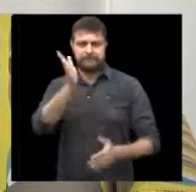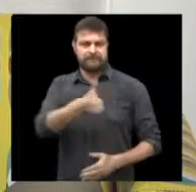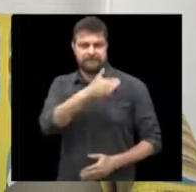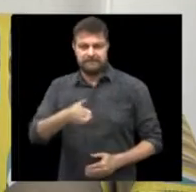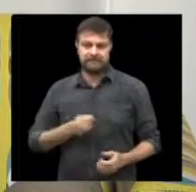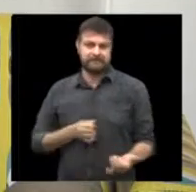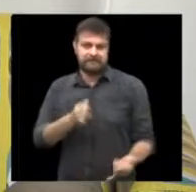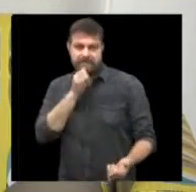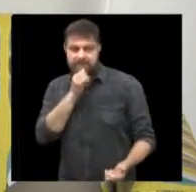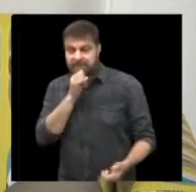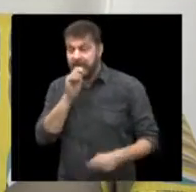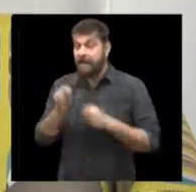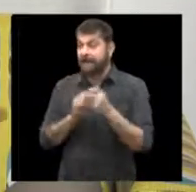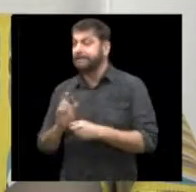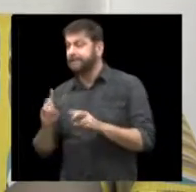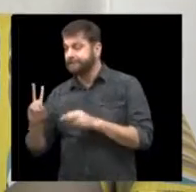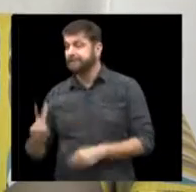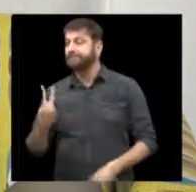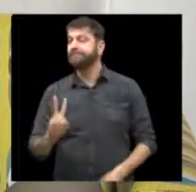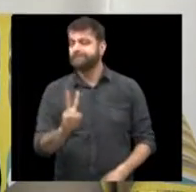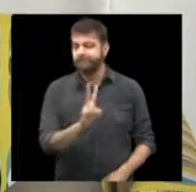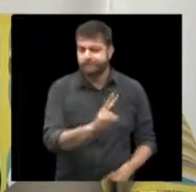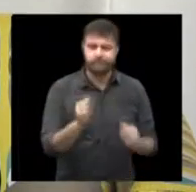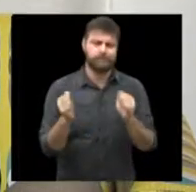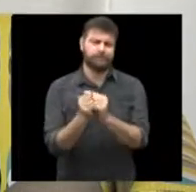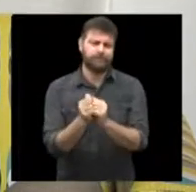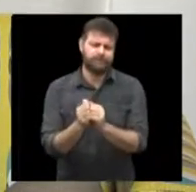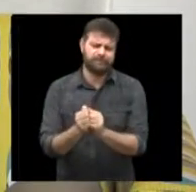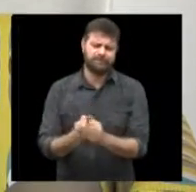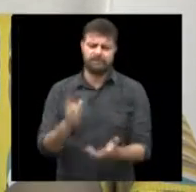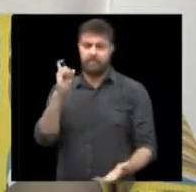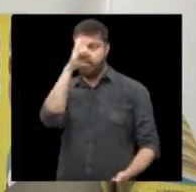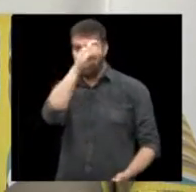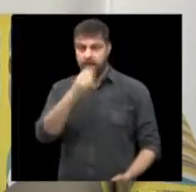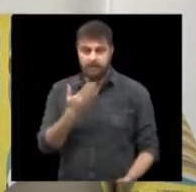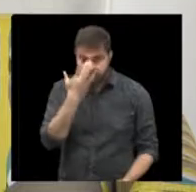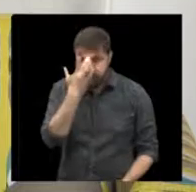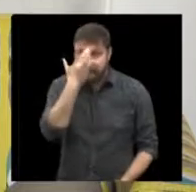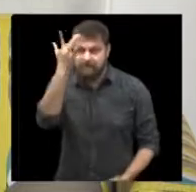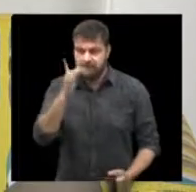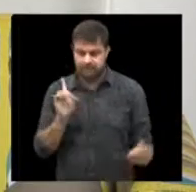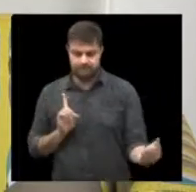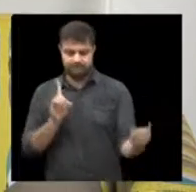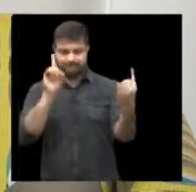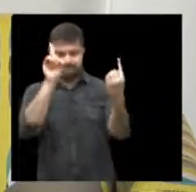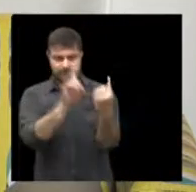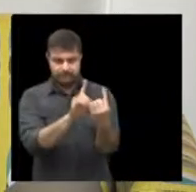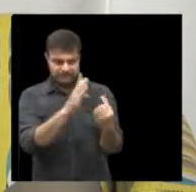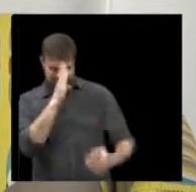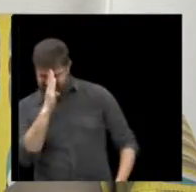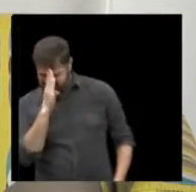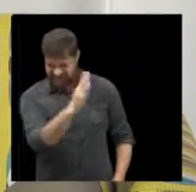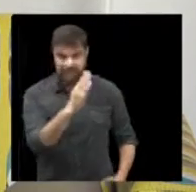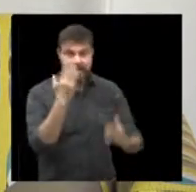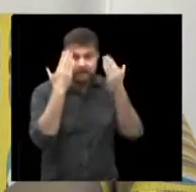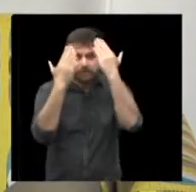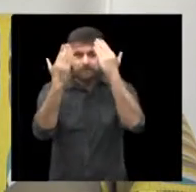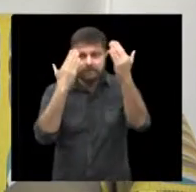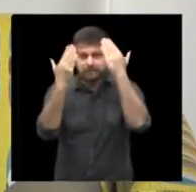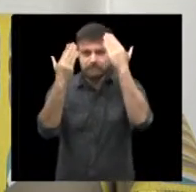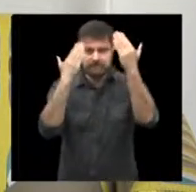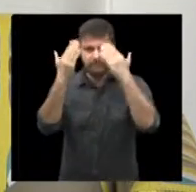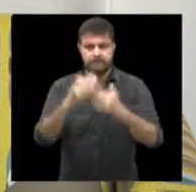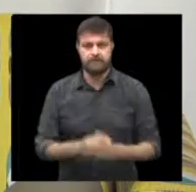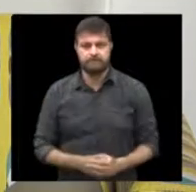vezes, deslocamento, quem leve, quem traga, então, é uma possibilidade maior do paciente ter acesso ao